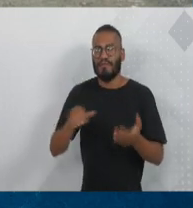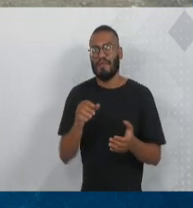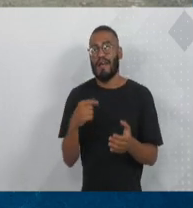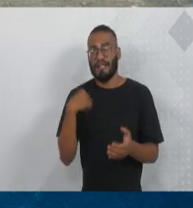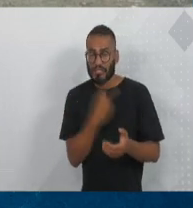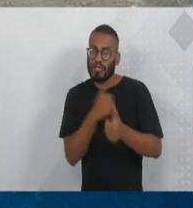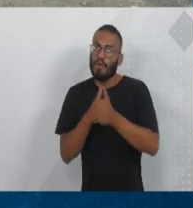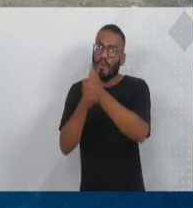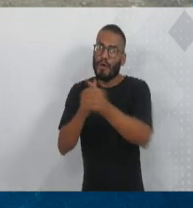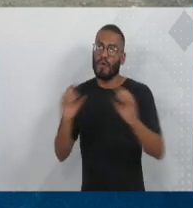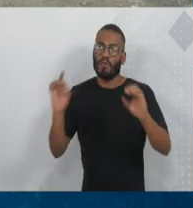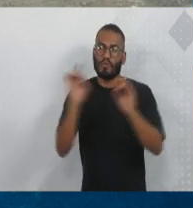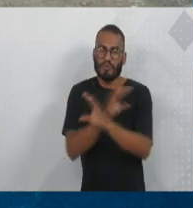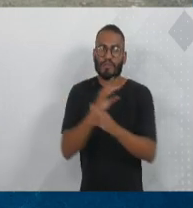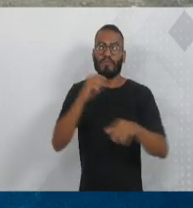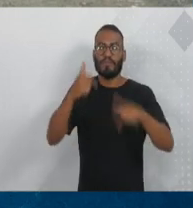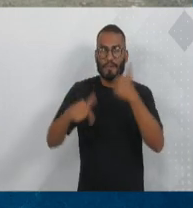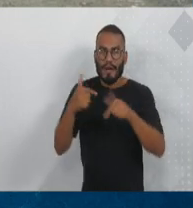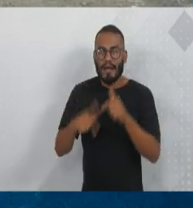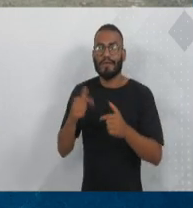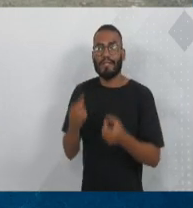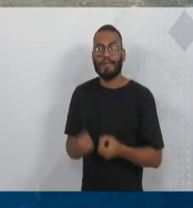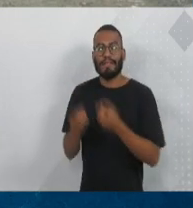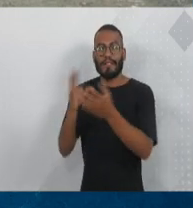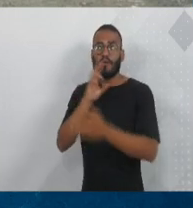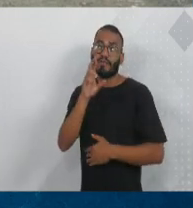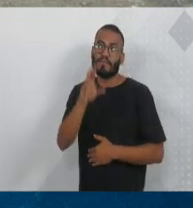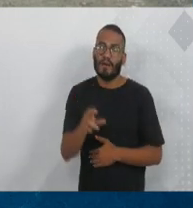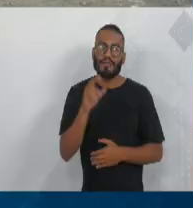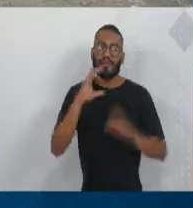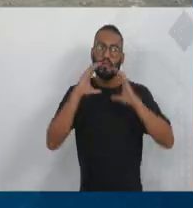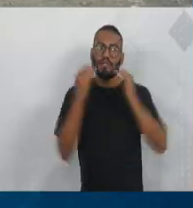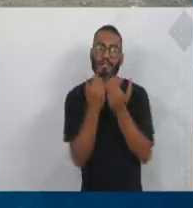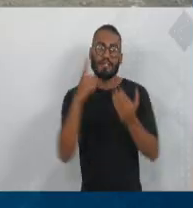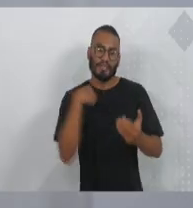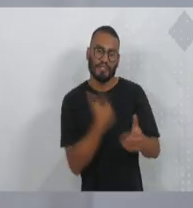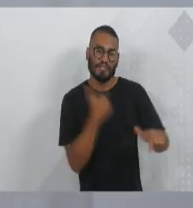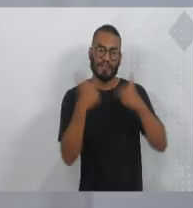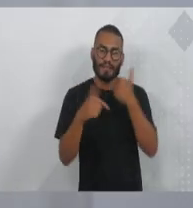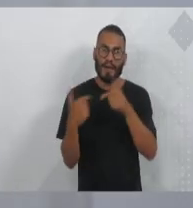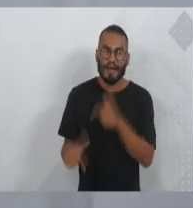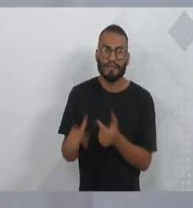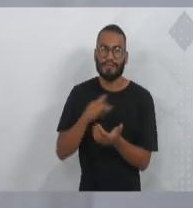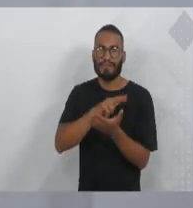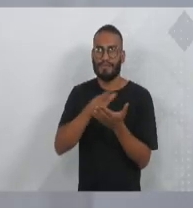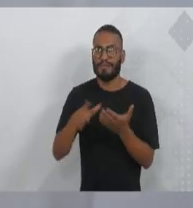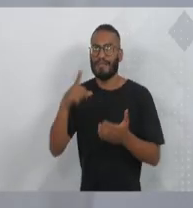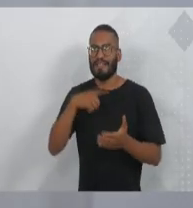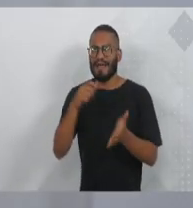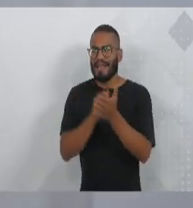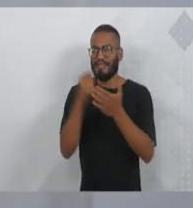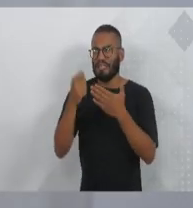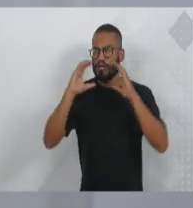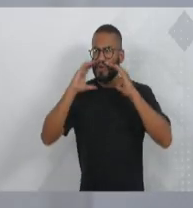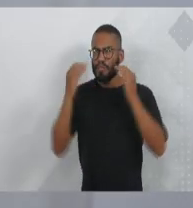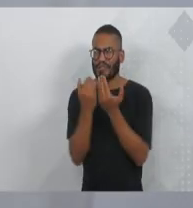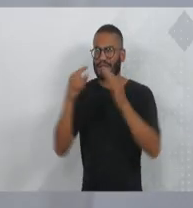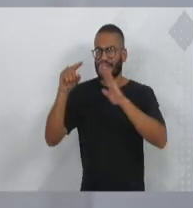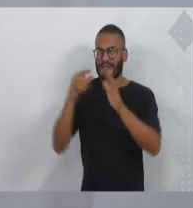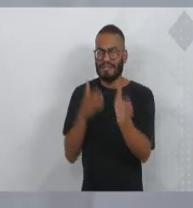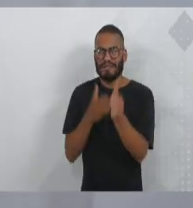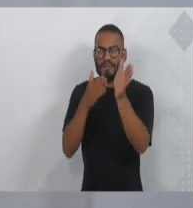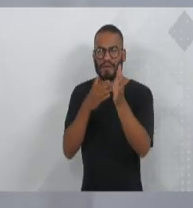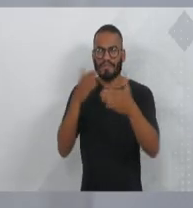trabalhos, dando respostas também àquela comunidade, pela qual a gente também tem trabalhado bastante. Tem aí as agendas da comunidade, na sequência,